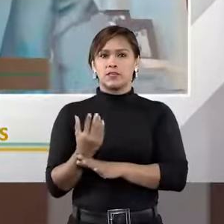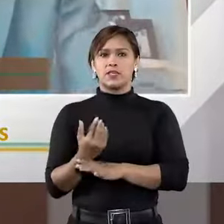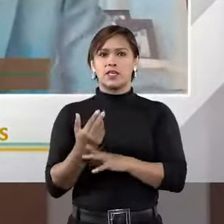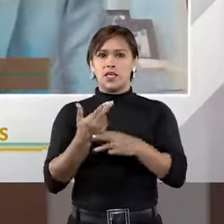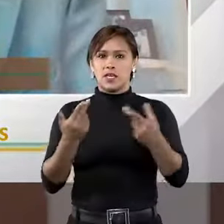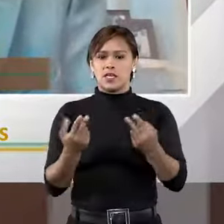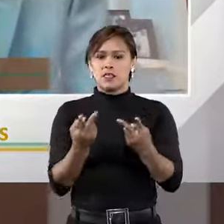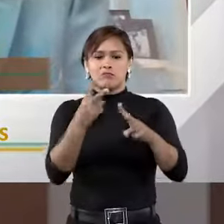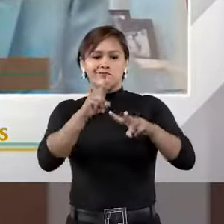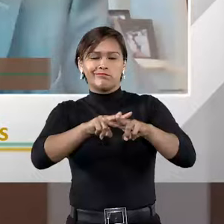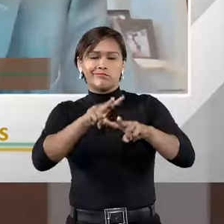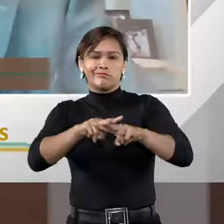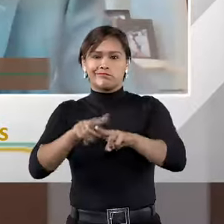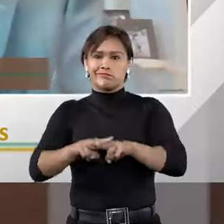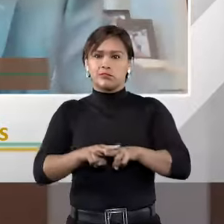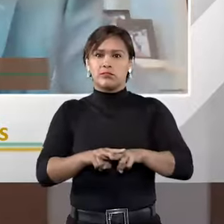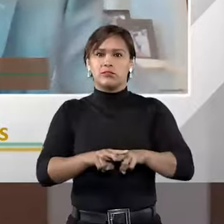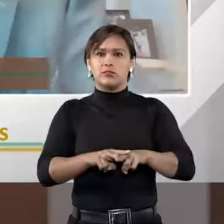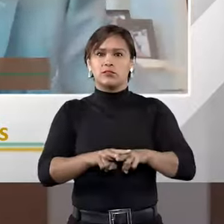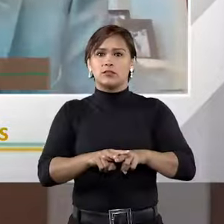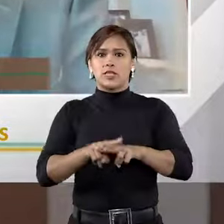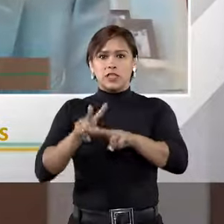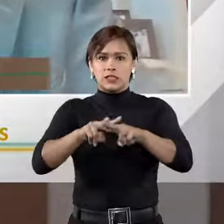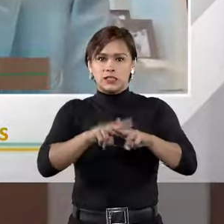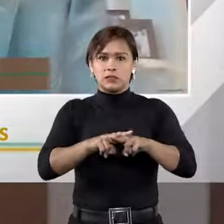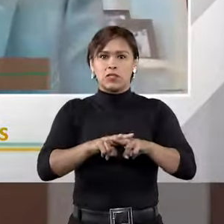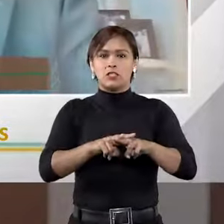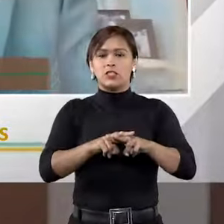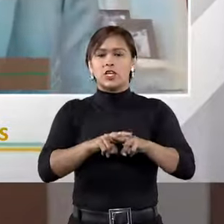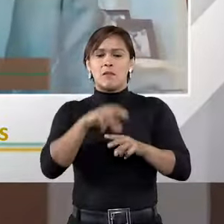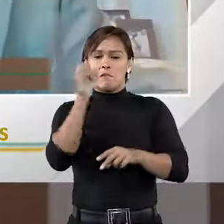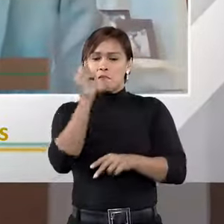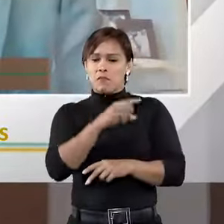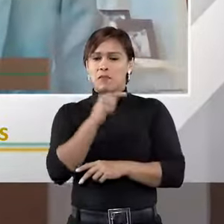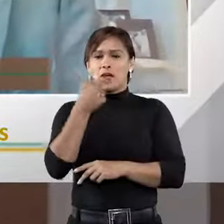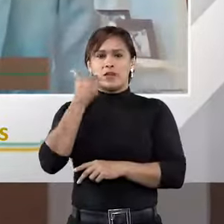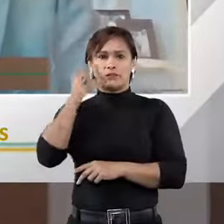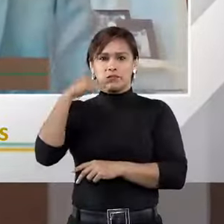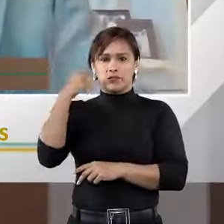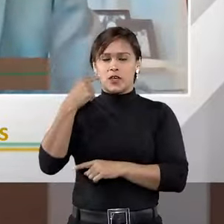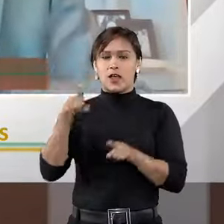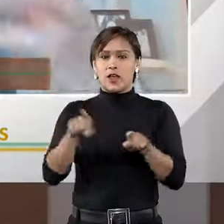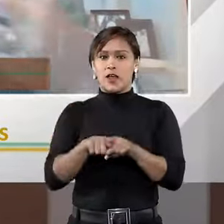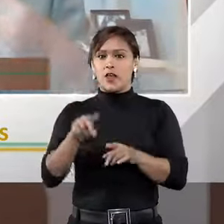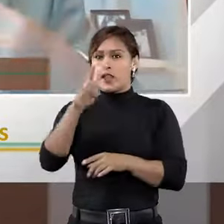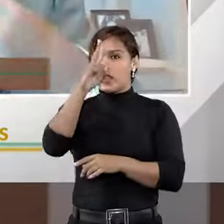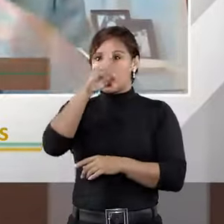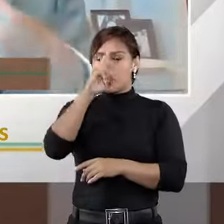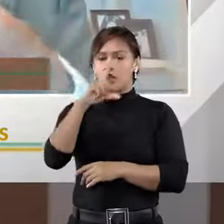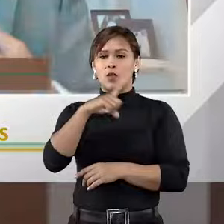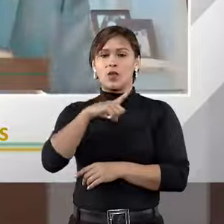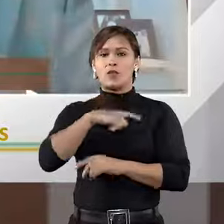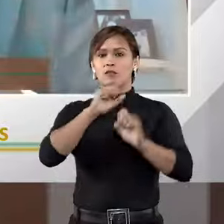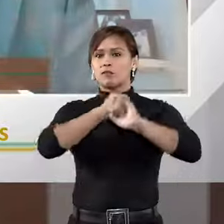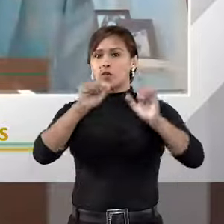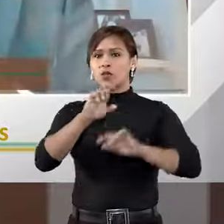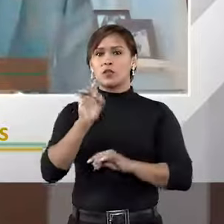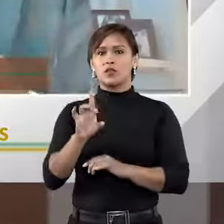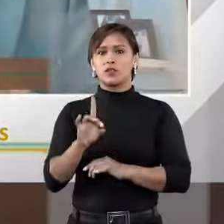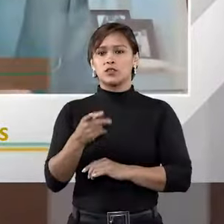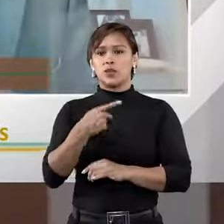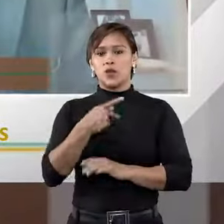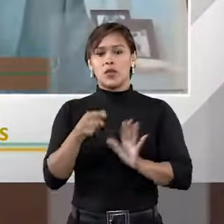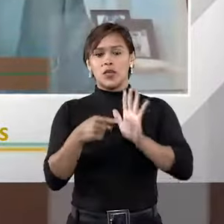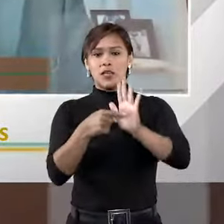essas armadilhas de má advocacia. Agora, ressalvado isso, o que ele tem de revelar? Não só aquilo que